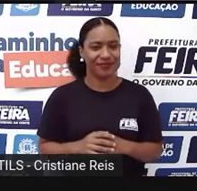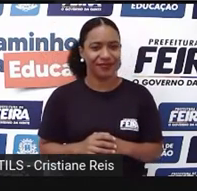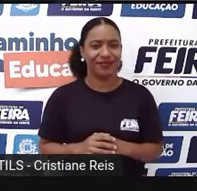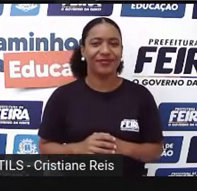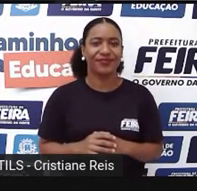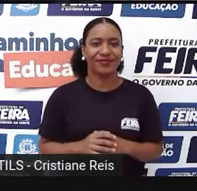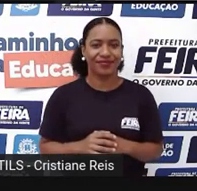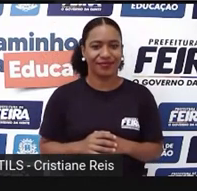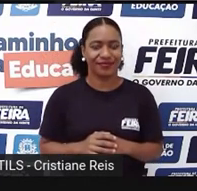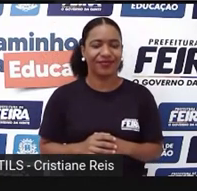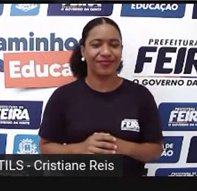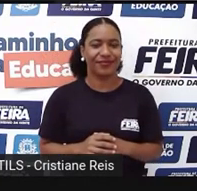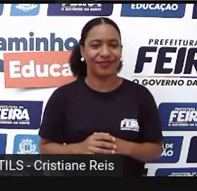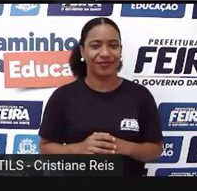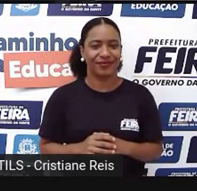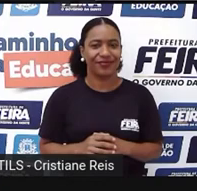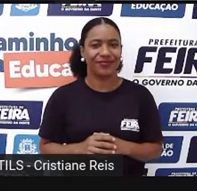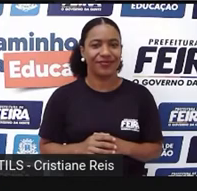Number three.